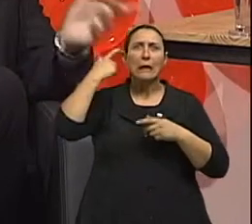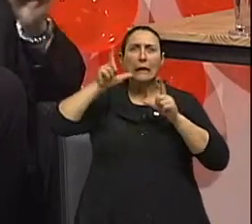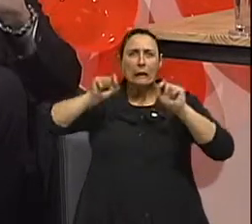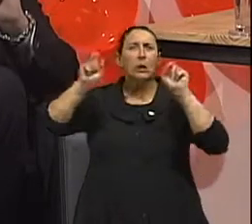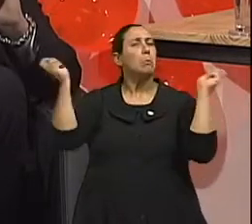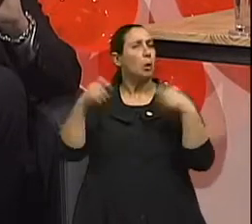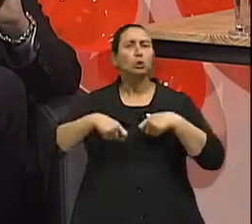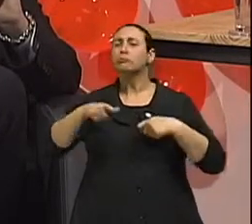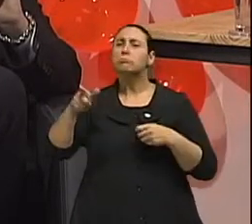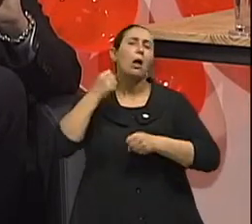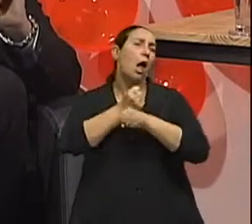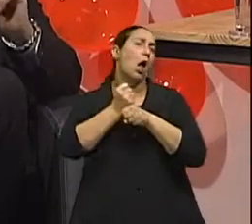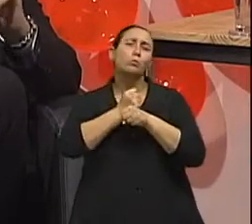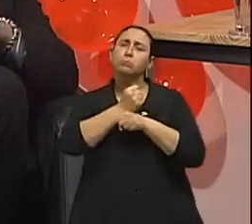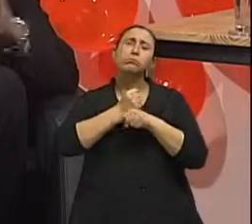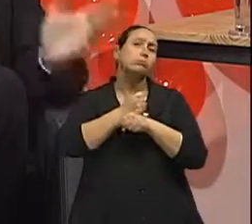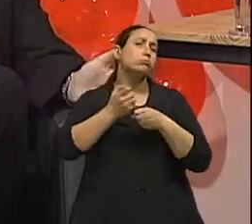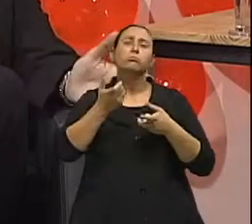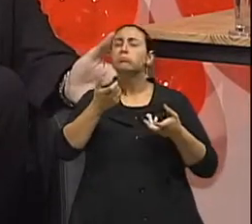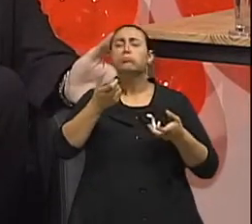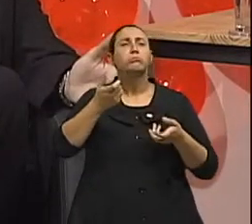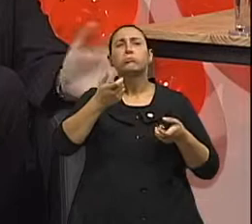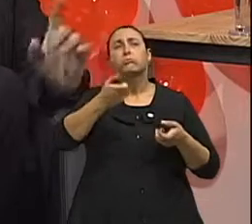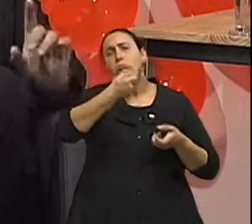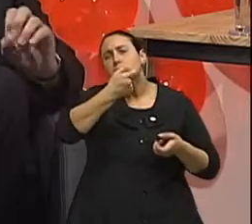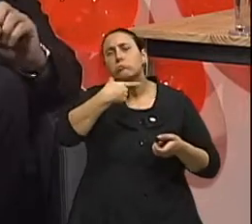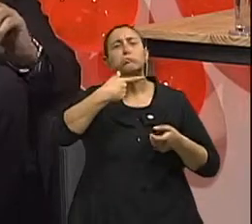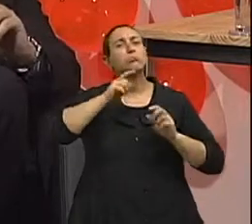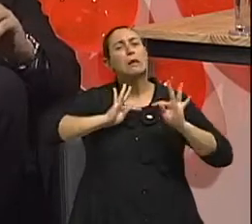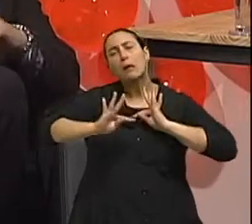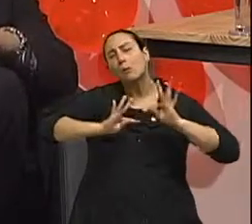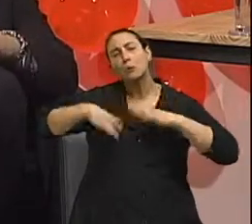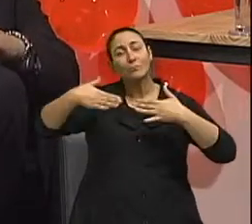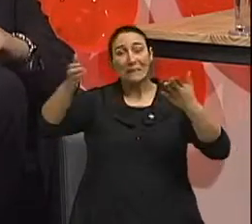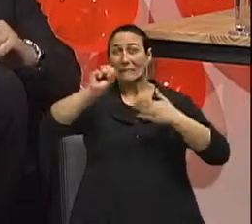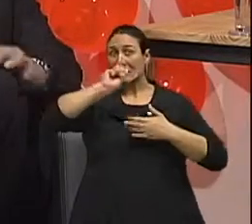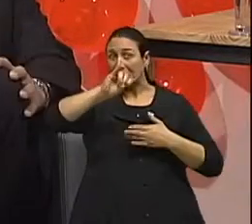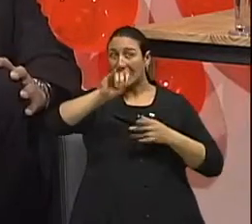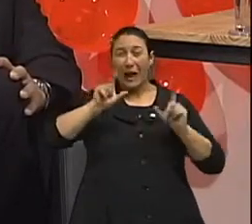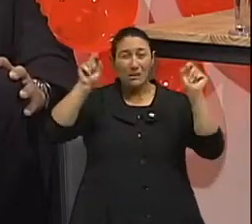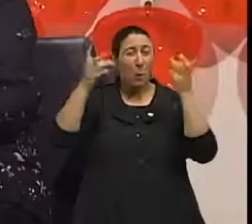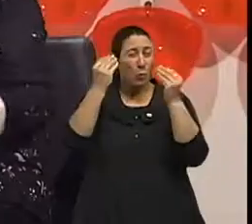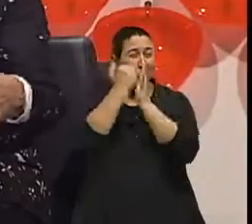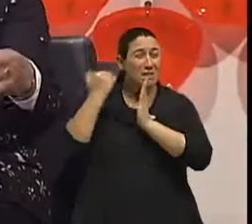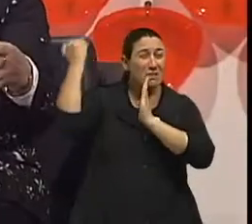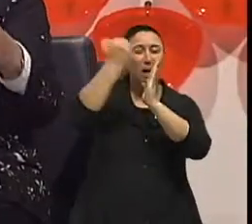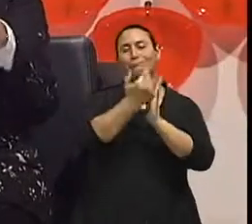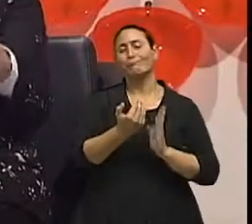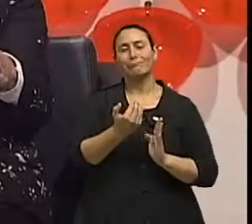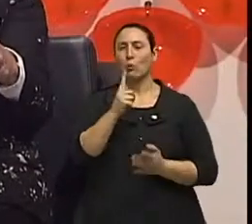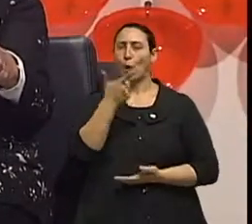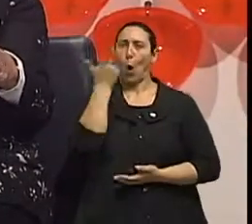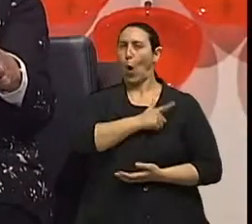com a doença. Mas é improvável que ele fique curado para sempre, se a doença já assumiu um estágio muito avançado. Tá certo. Bom, nós